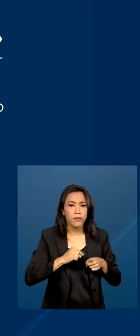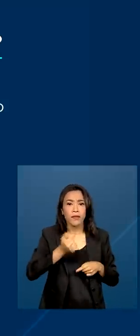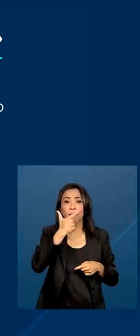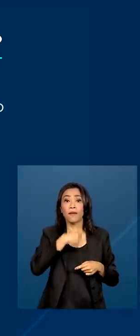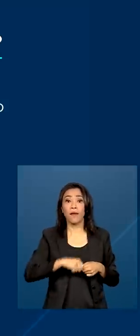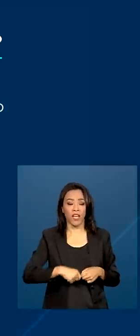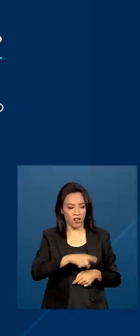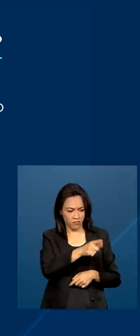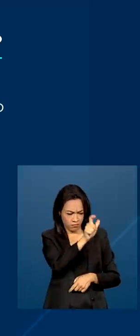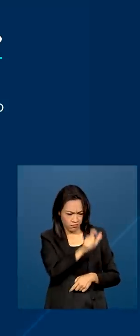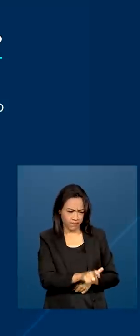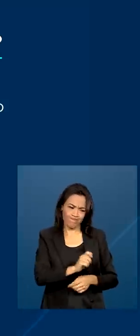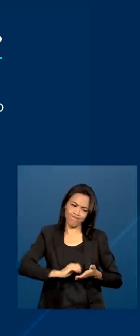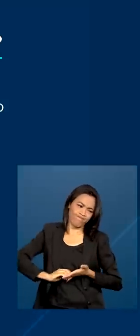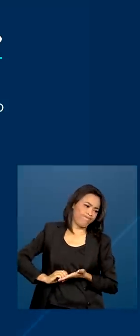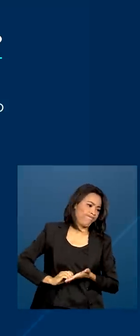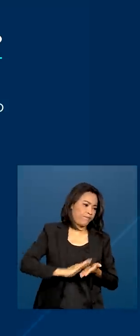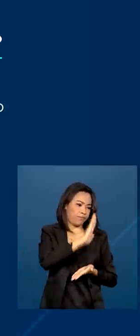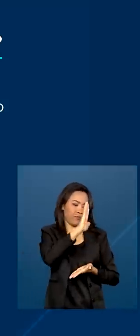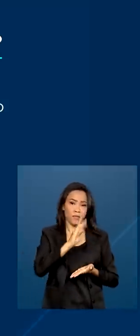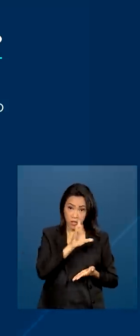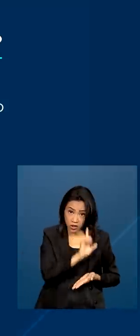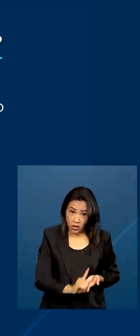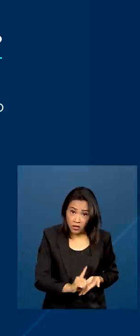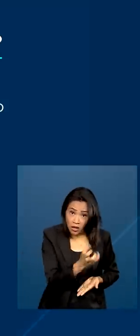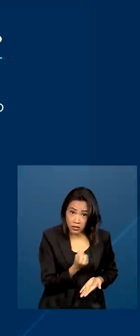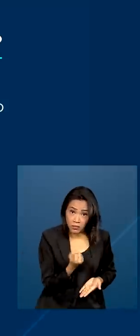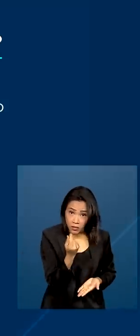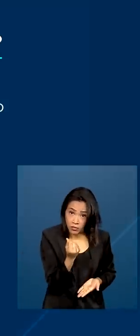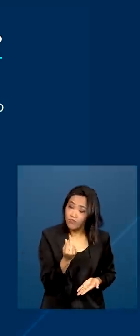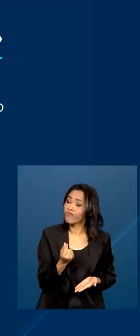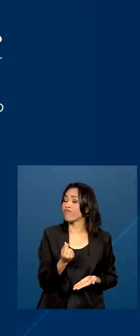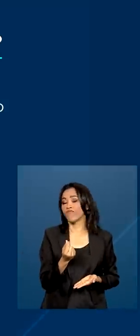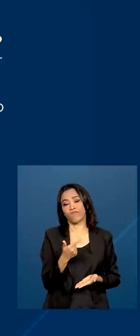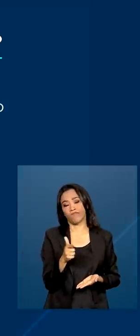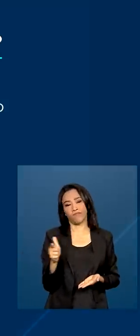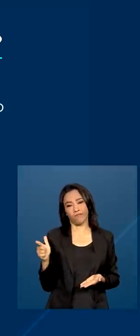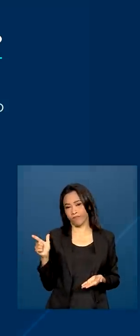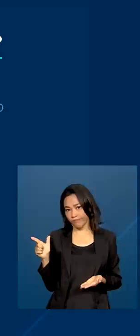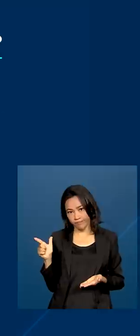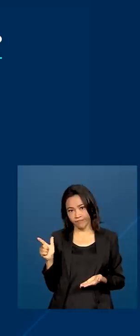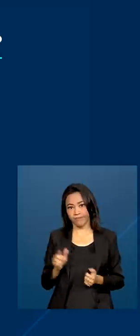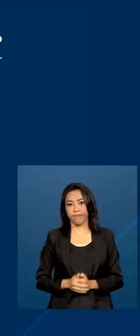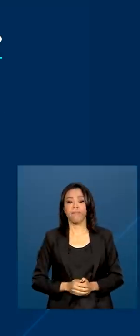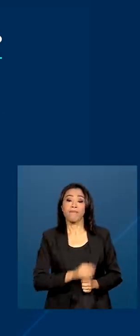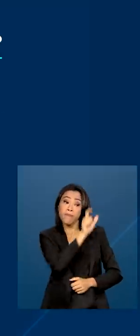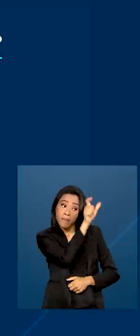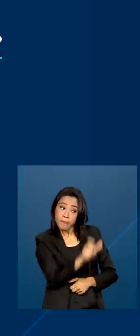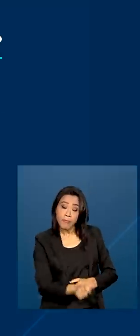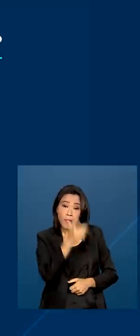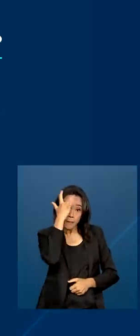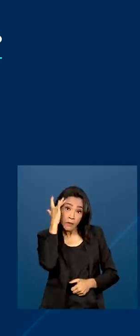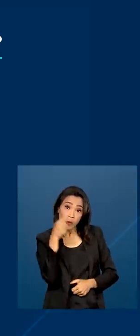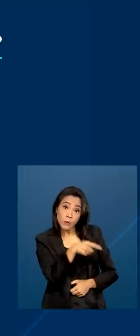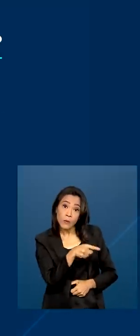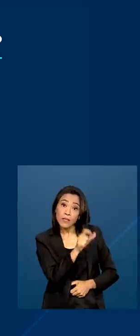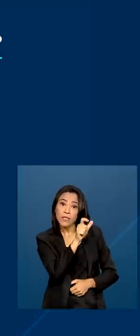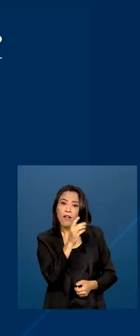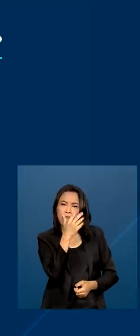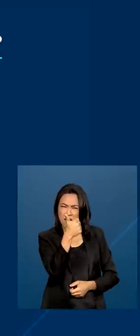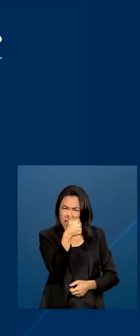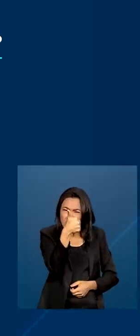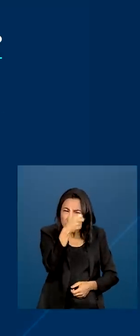demitido por justa causa não tem direito à gratificação natalina. O empregado que tiver mais de 15